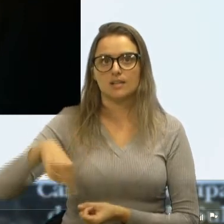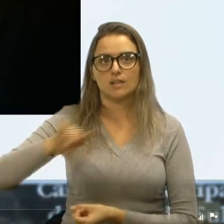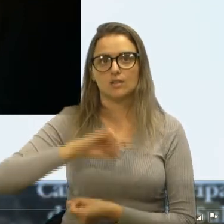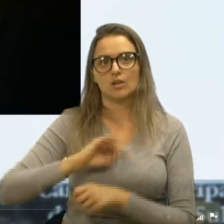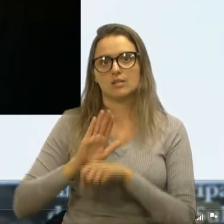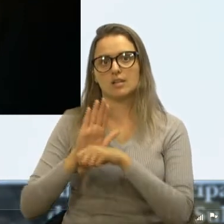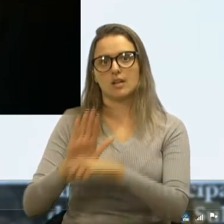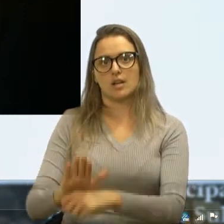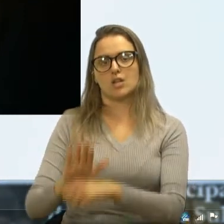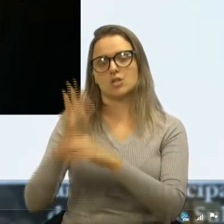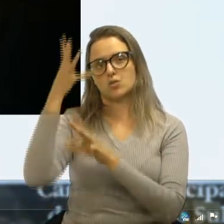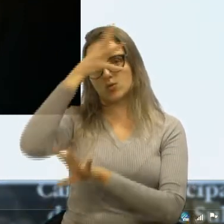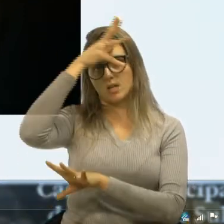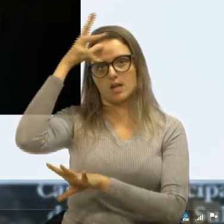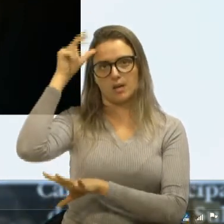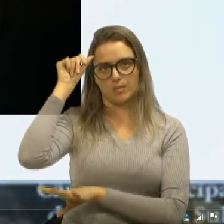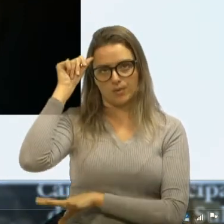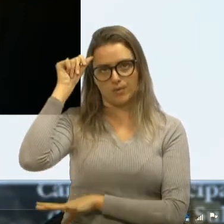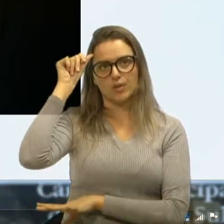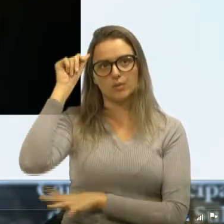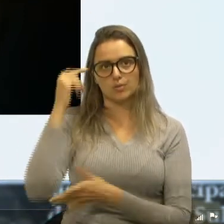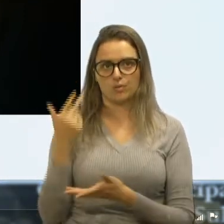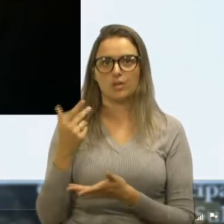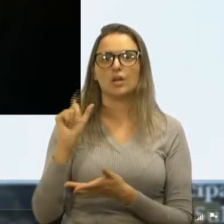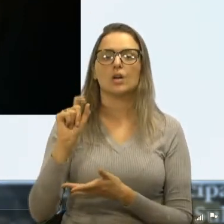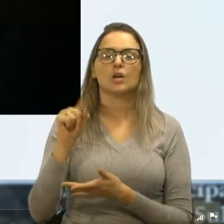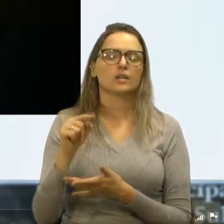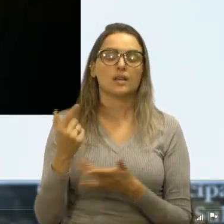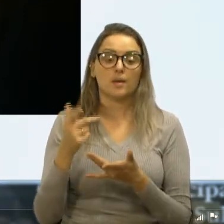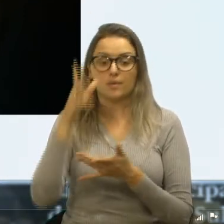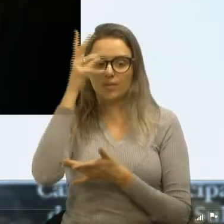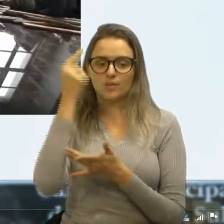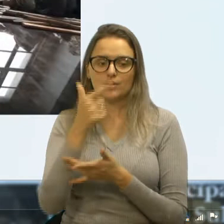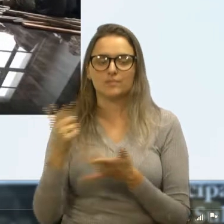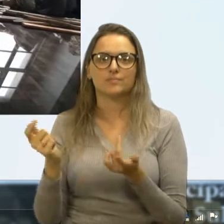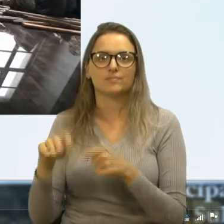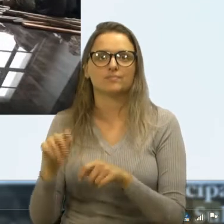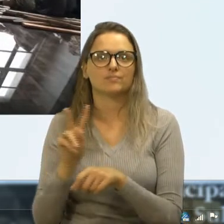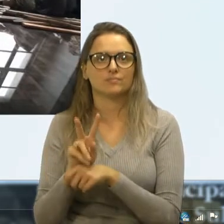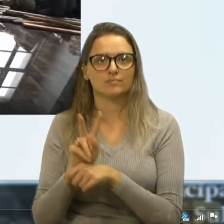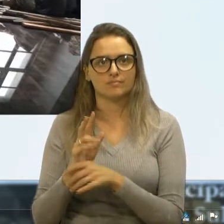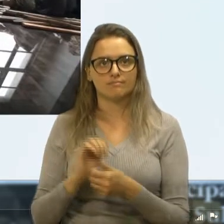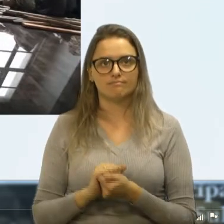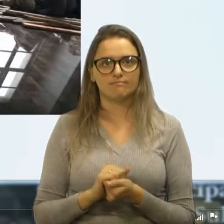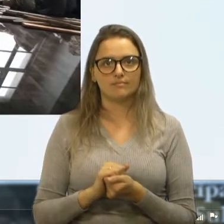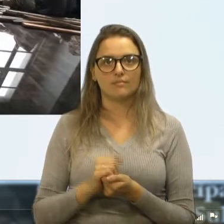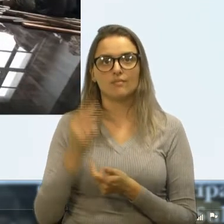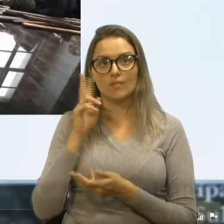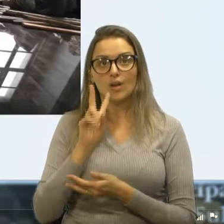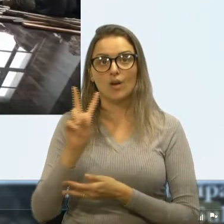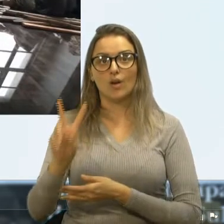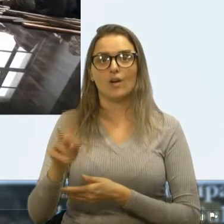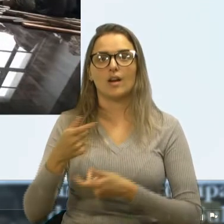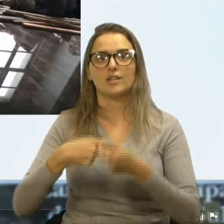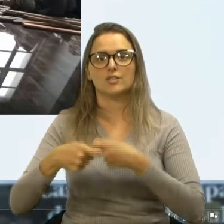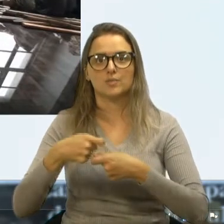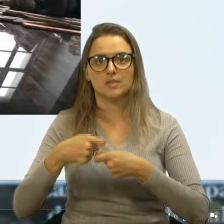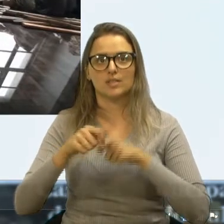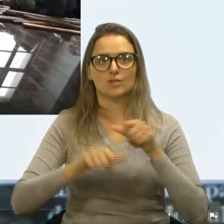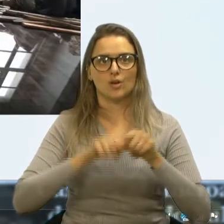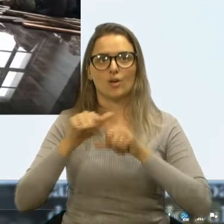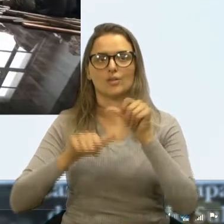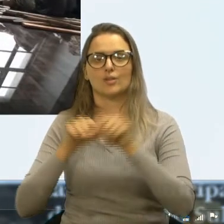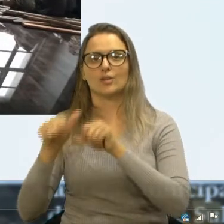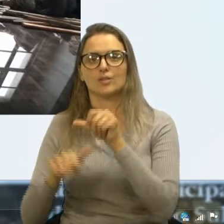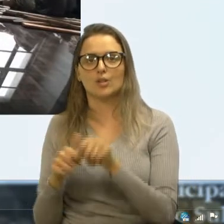o município nos braços que o município não tem. Vejam lá. A administração vem, a administração vai e vai apodrecer